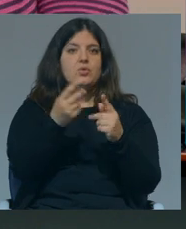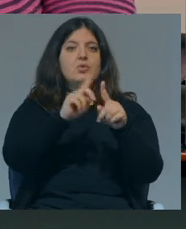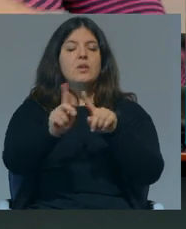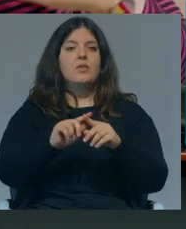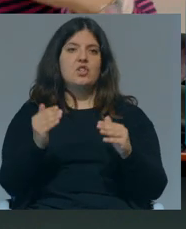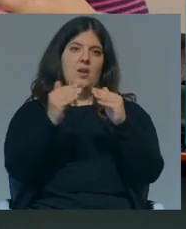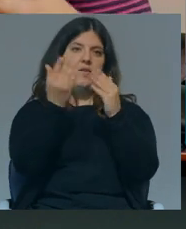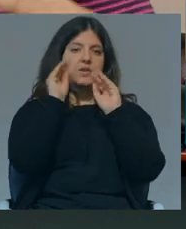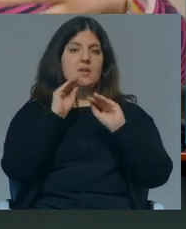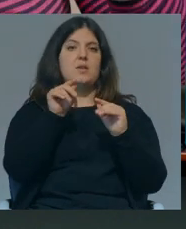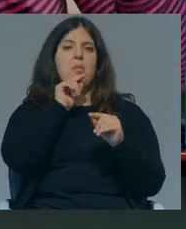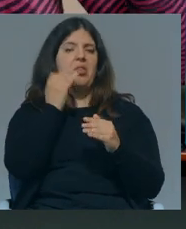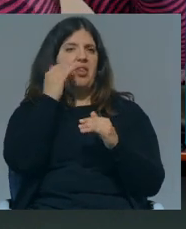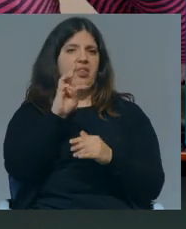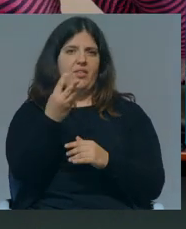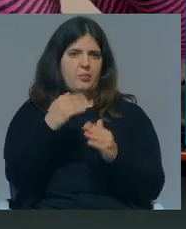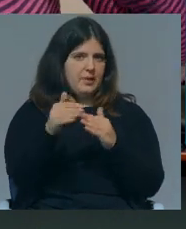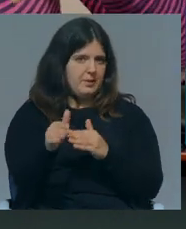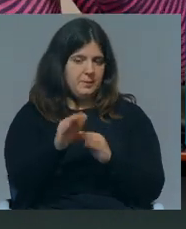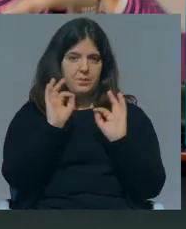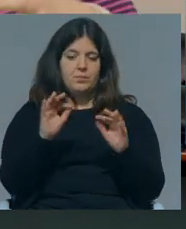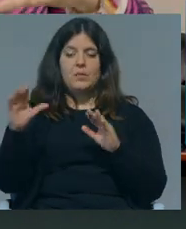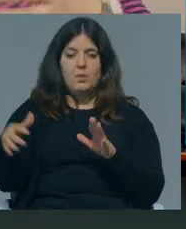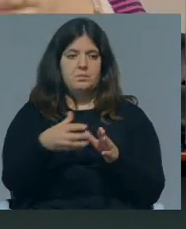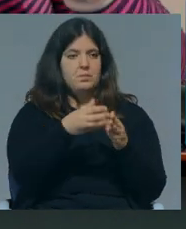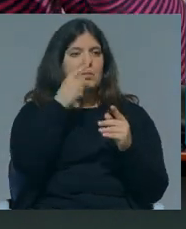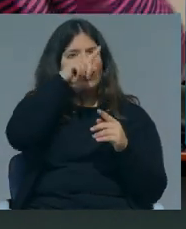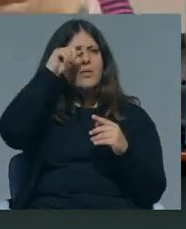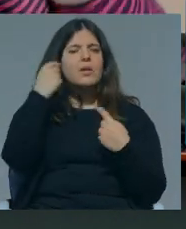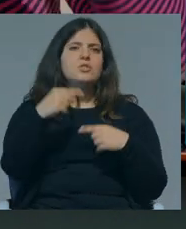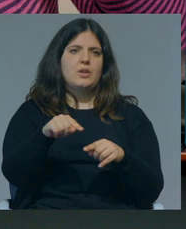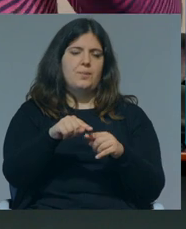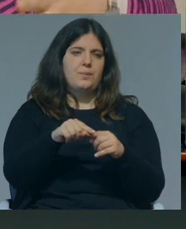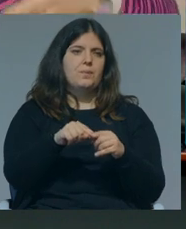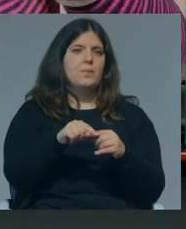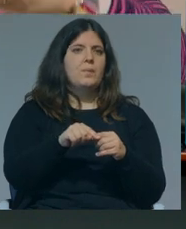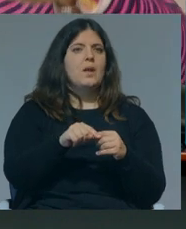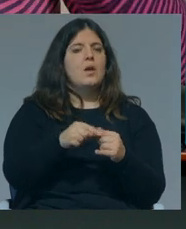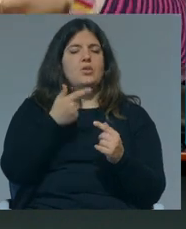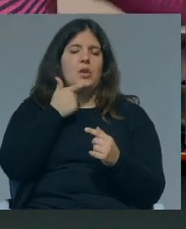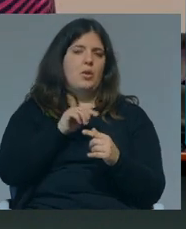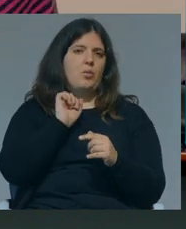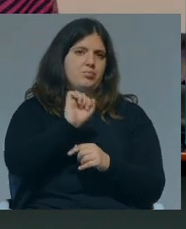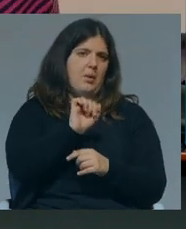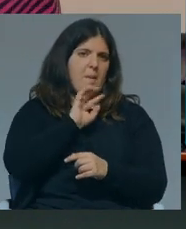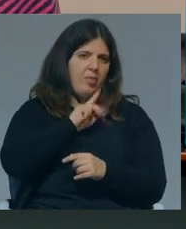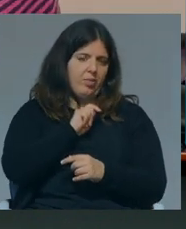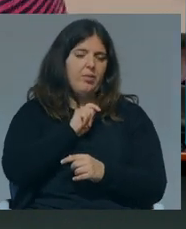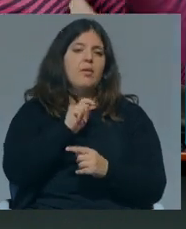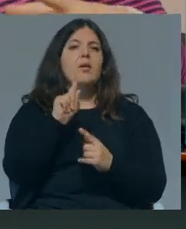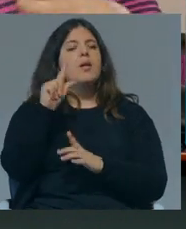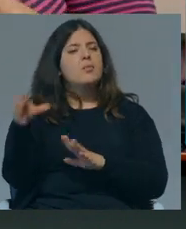diferentes níveis de ensino, pode ser a partir dos 3 anos, e pegas naqueles que estão com dificuldades na língua materna e levas para,